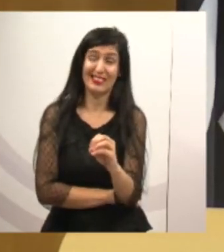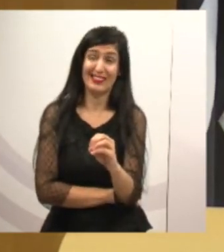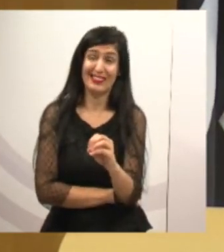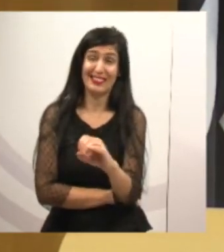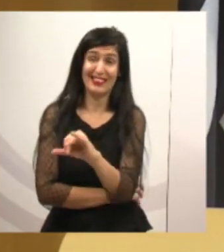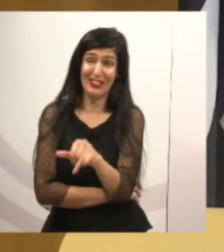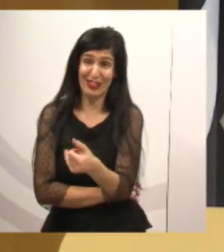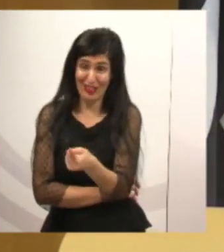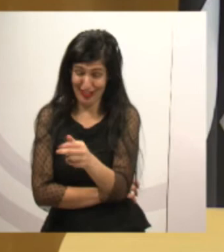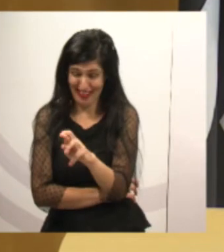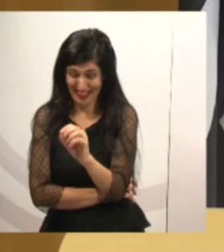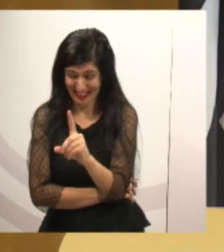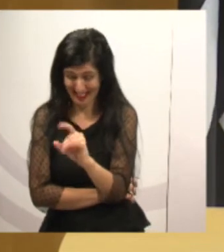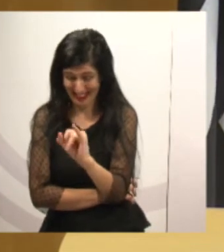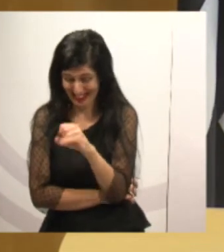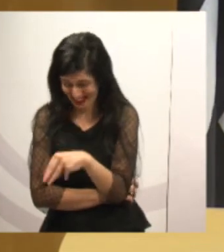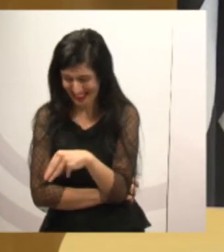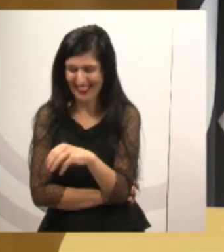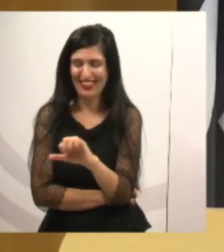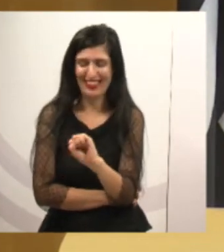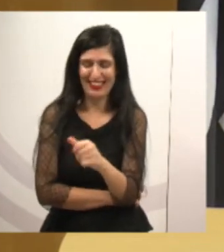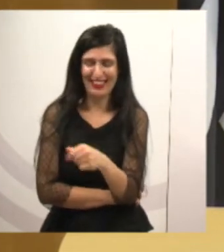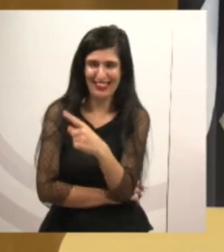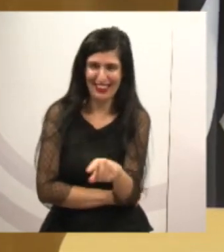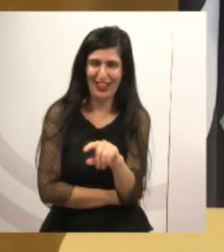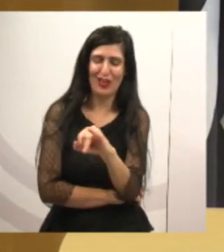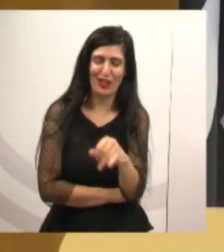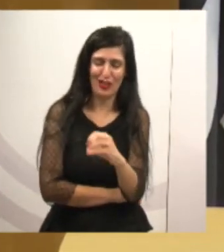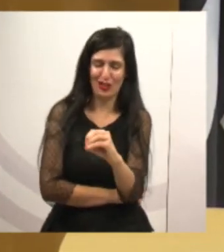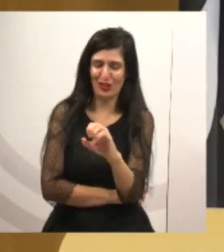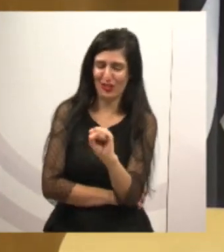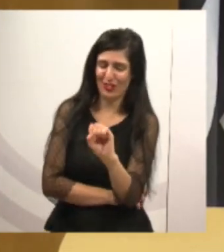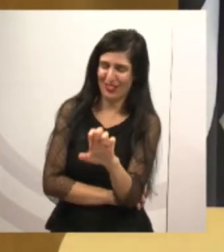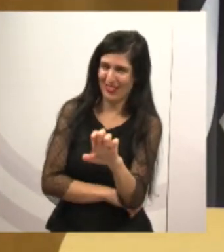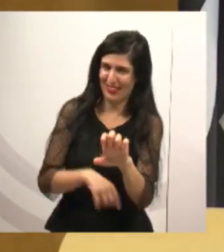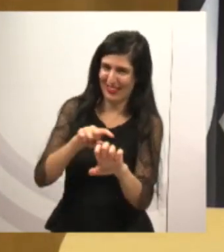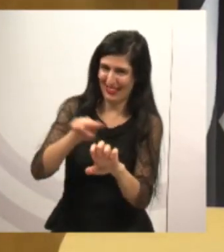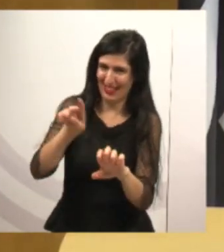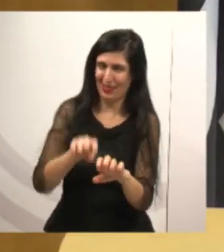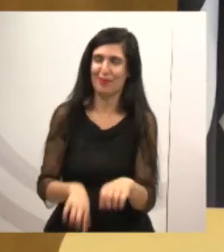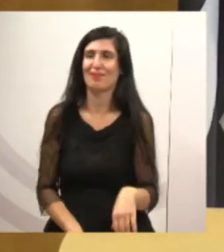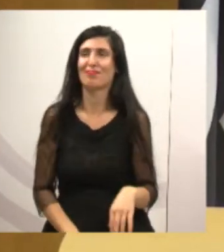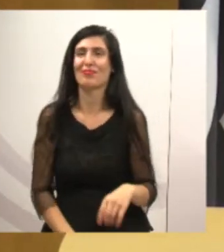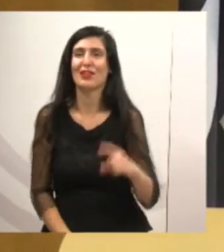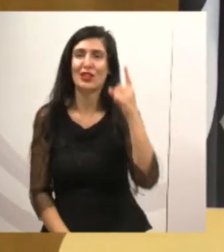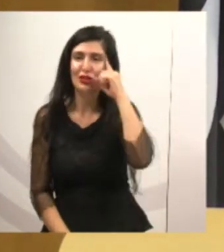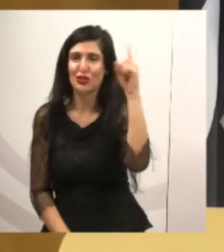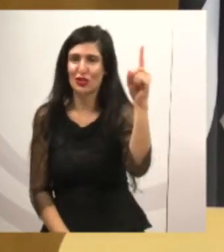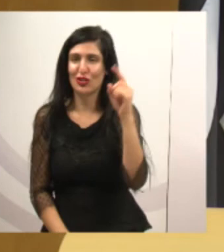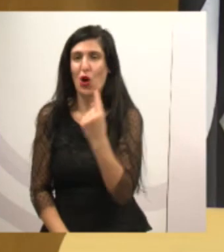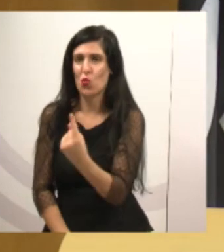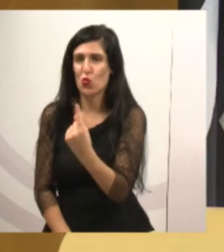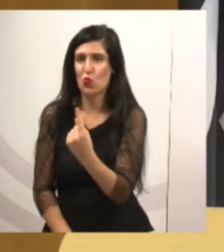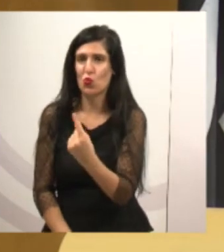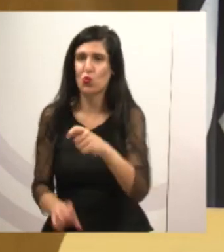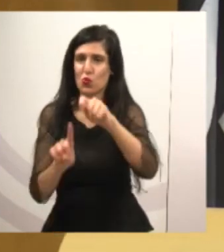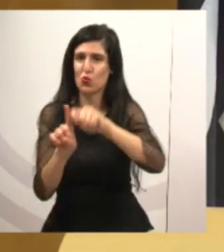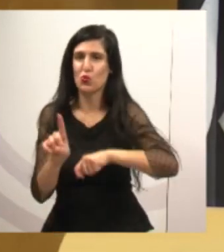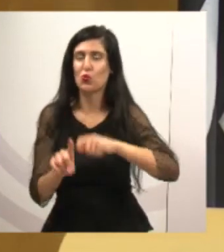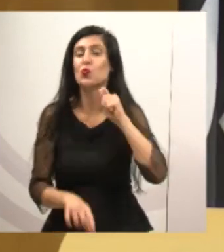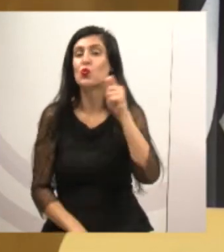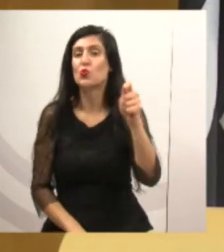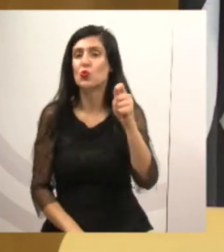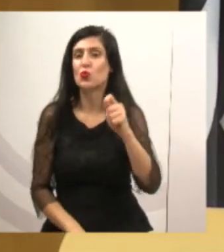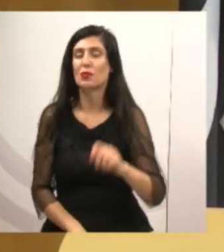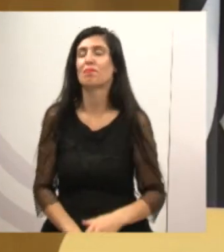dia 1º, agora do mês que vem. Então, a entrada, as pessoas poderem participar, o